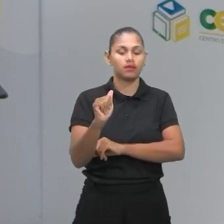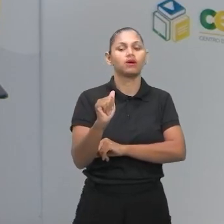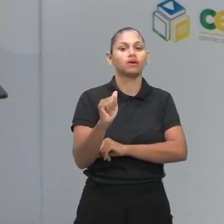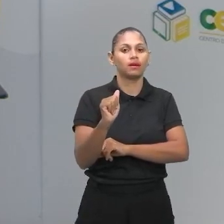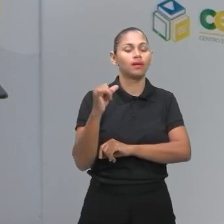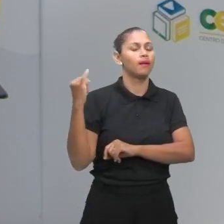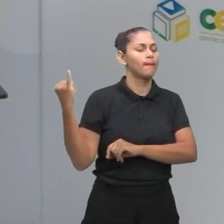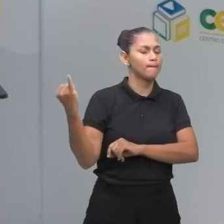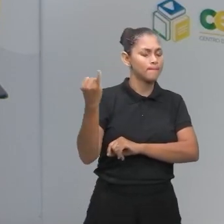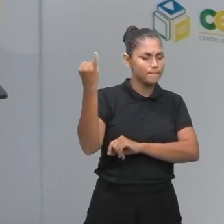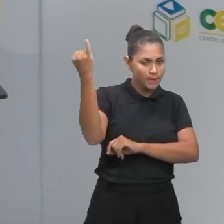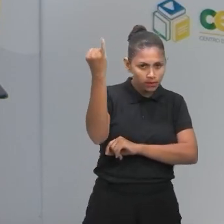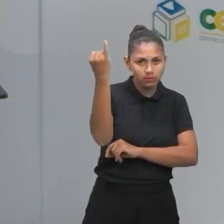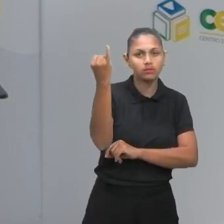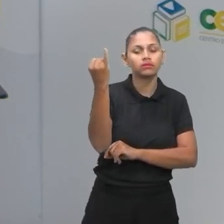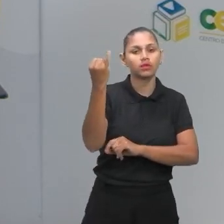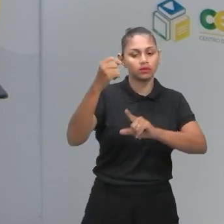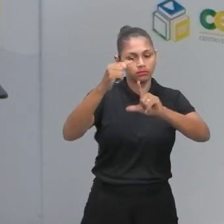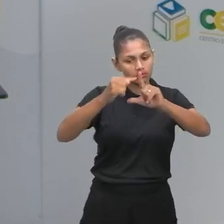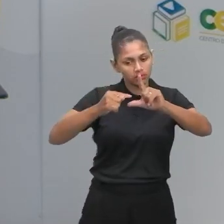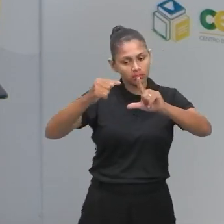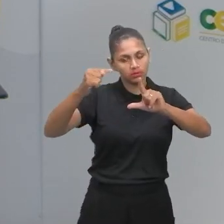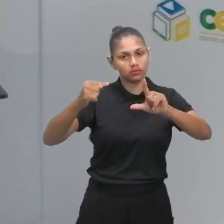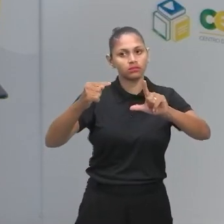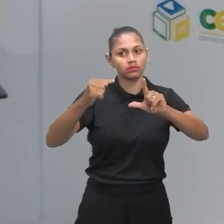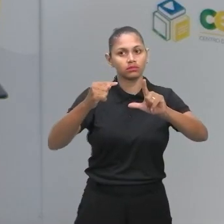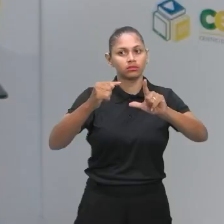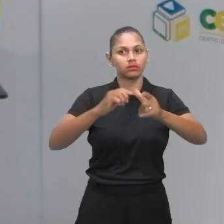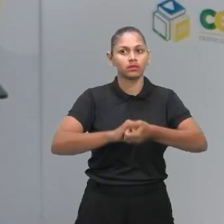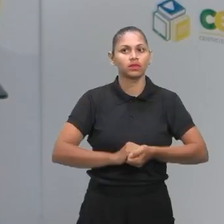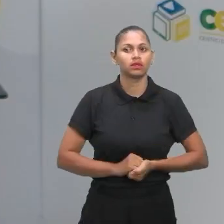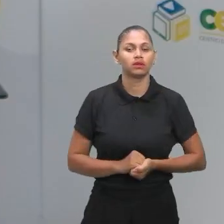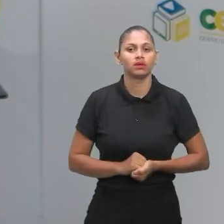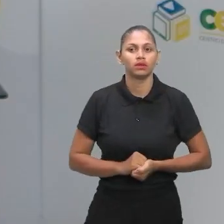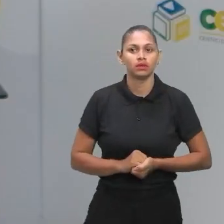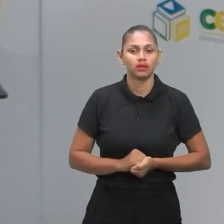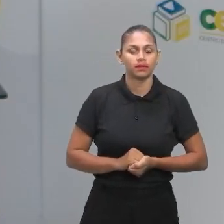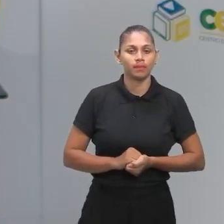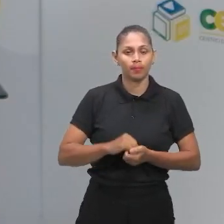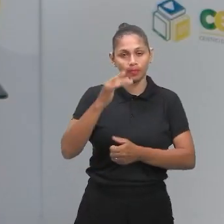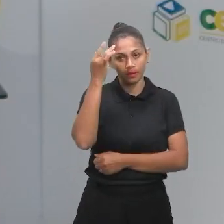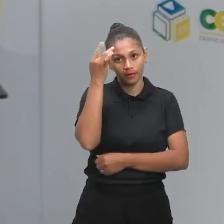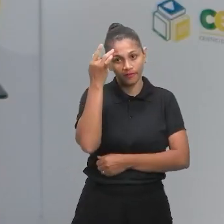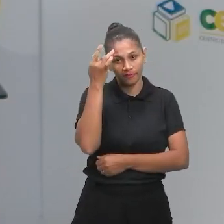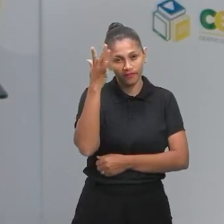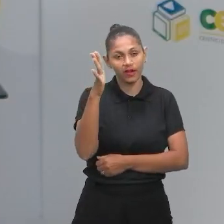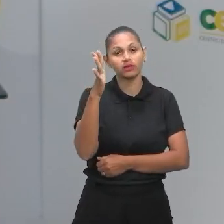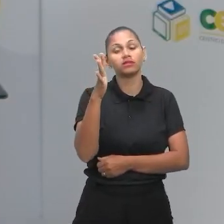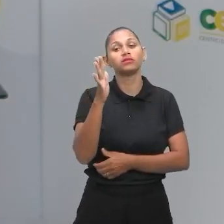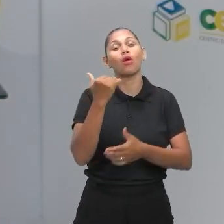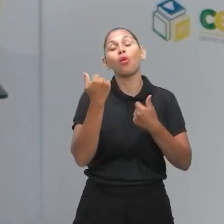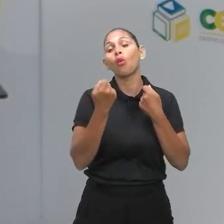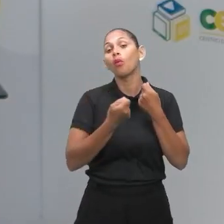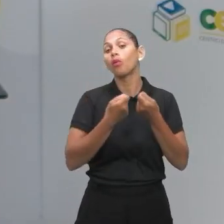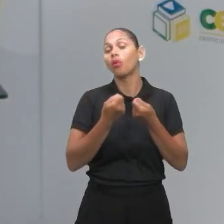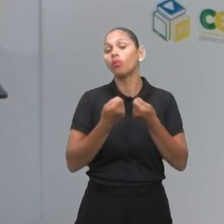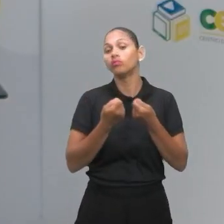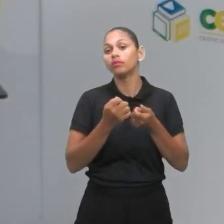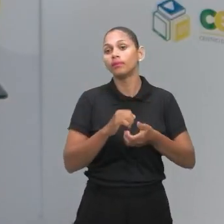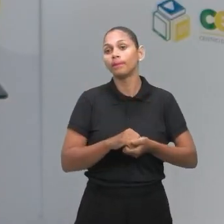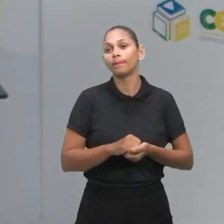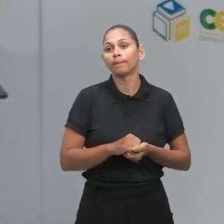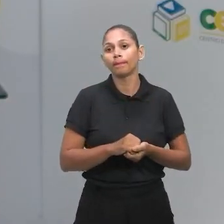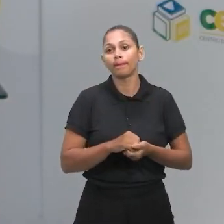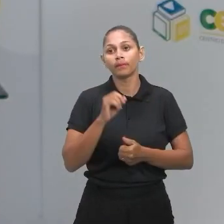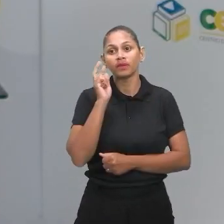você acertar na hora da sua prova, já que, geralmente, as questões fáceis estão ali. Beleza, seguimos. O que a gente vai